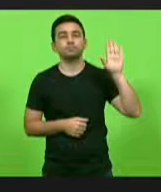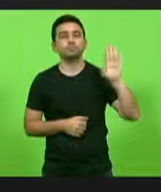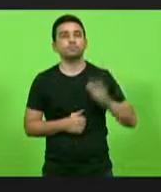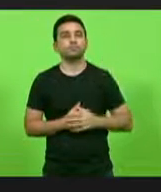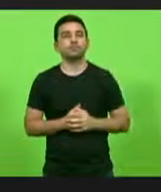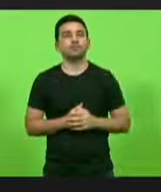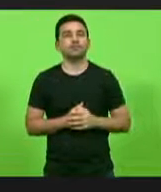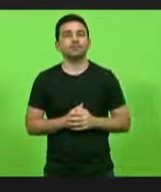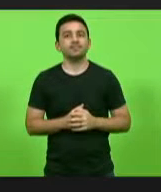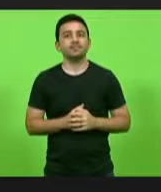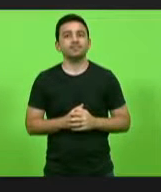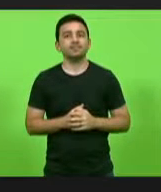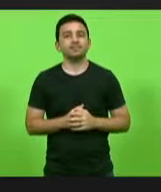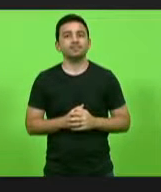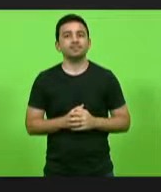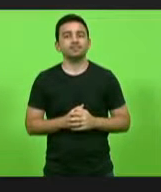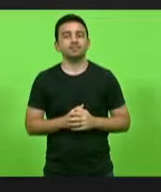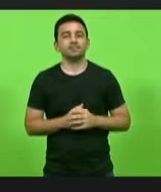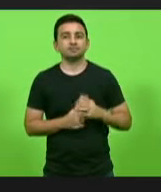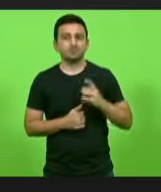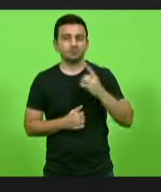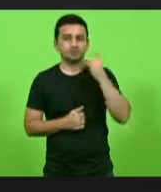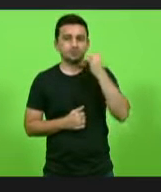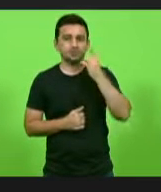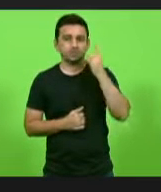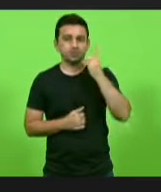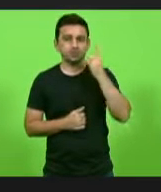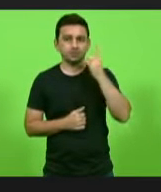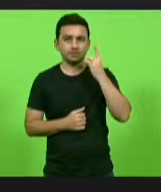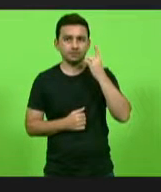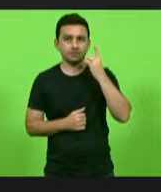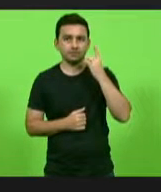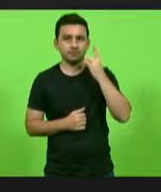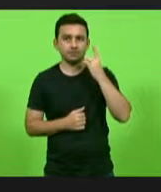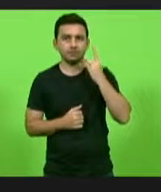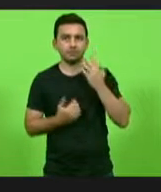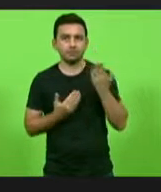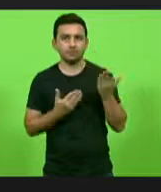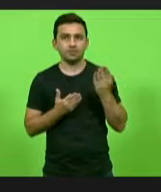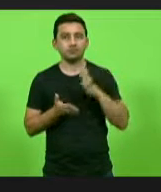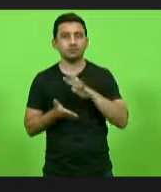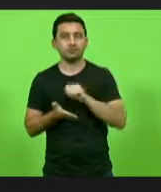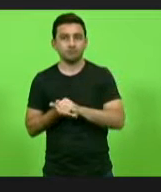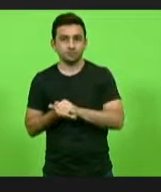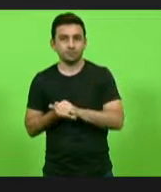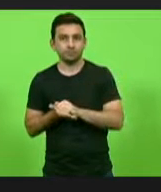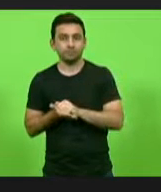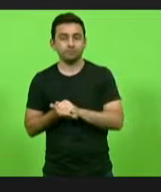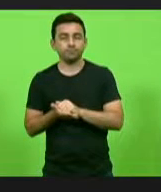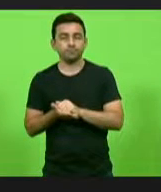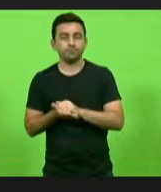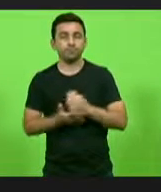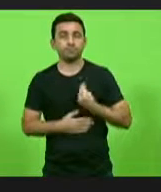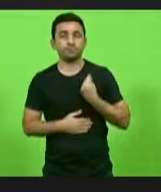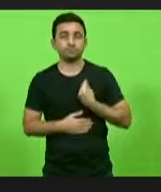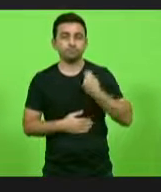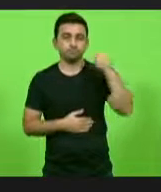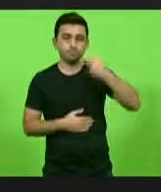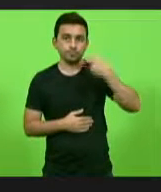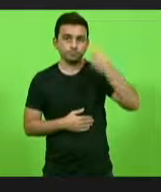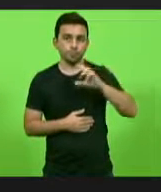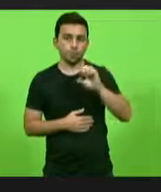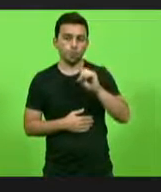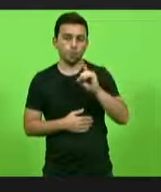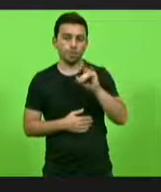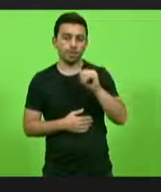Pois não, pela ordem. Enquanto o deputado Maurício está chegando à tribuna, quero apenas registrar aqui a presença do vereador Odair,